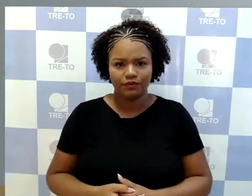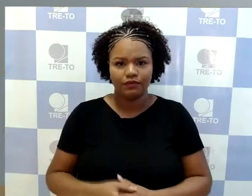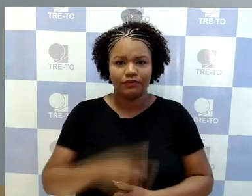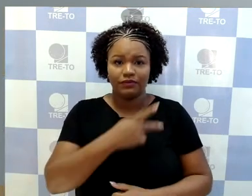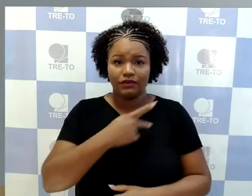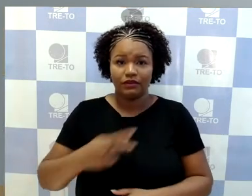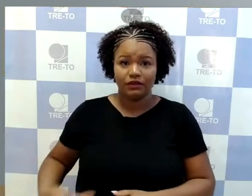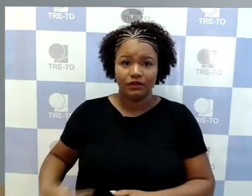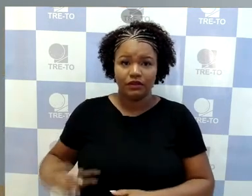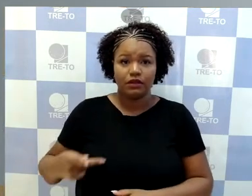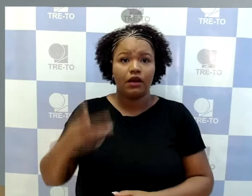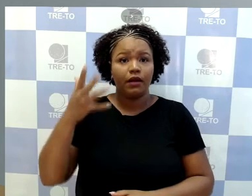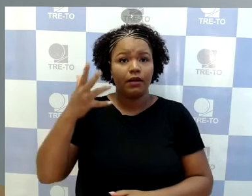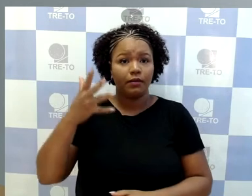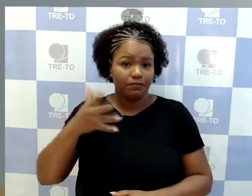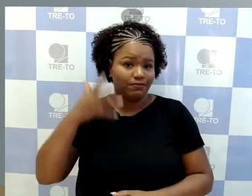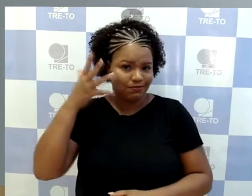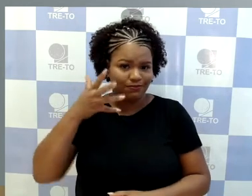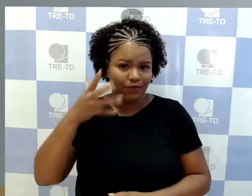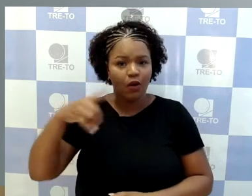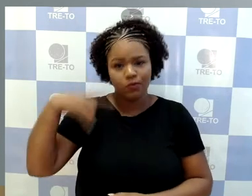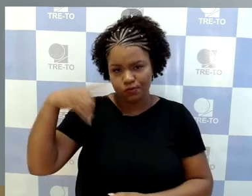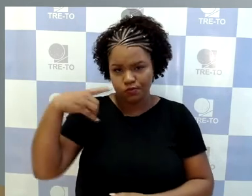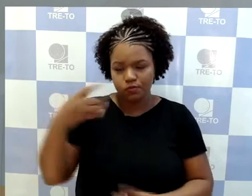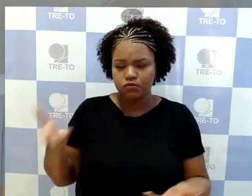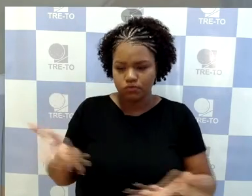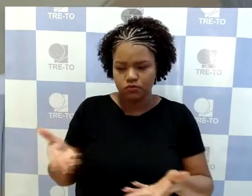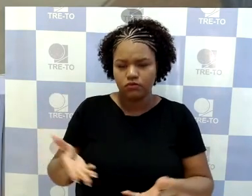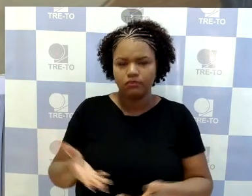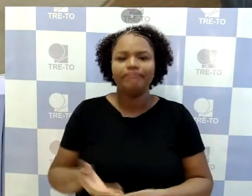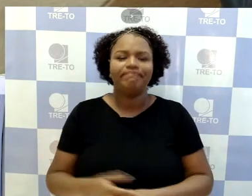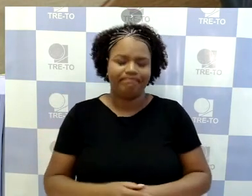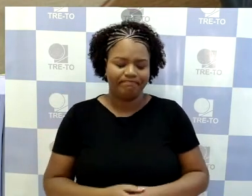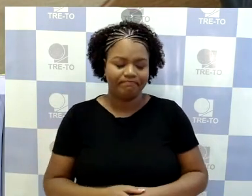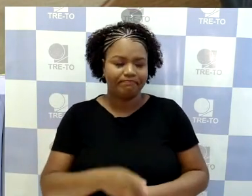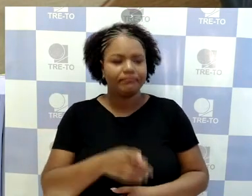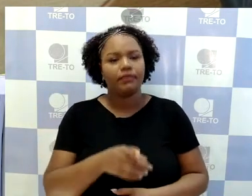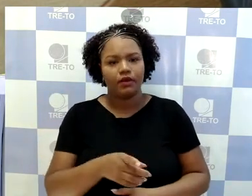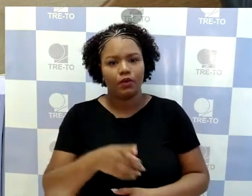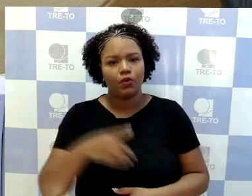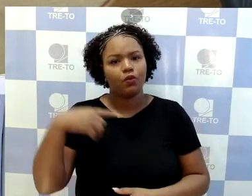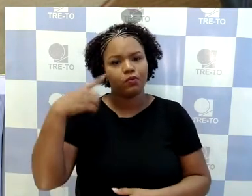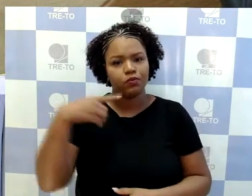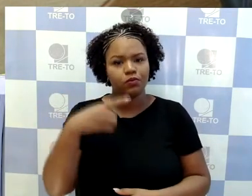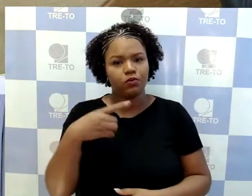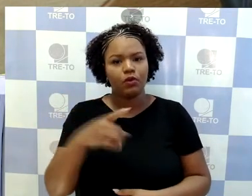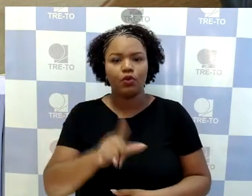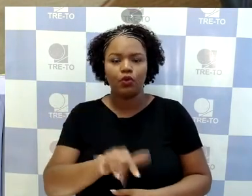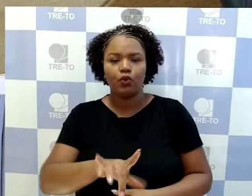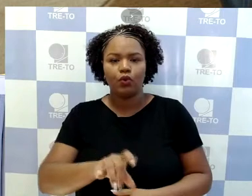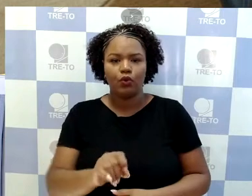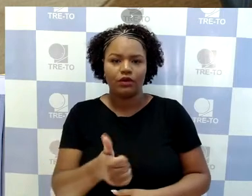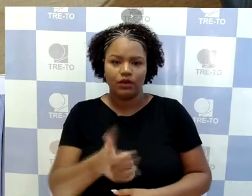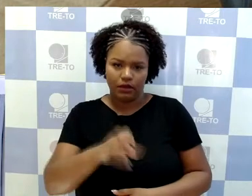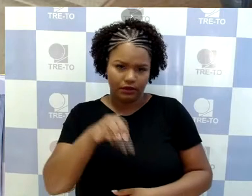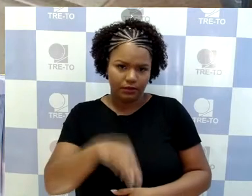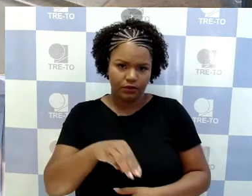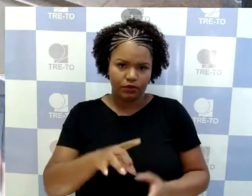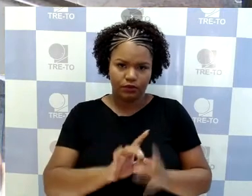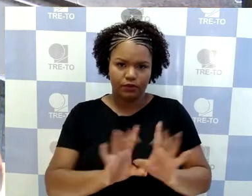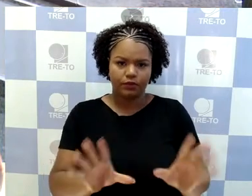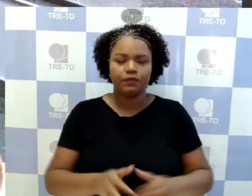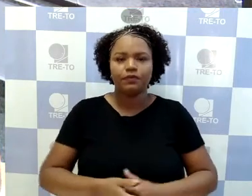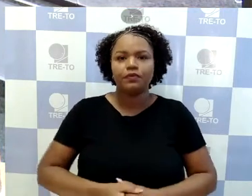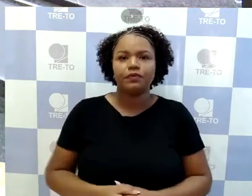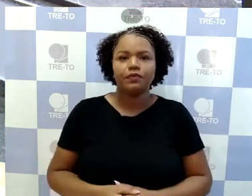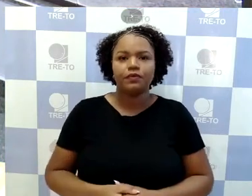advogado. Certo, perfeito. Então, doutor Lucas, Vossa Excelência tem 10 minutos. Boa tarde a todos presentes.